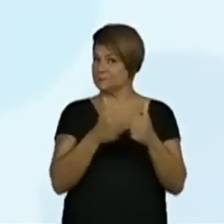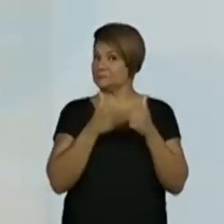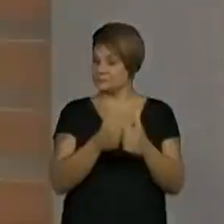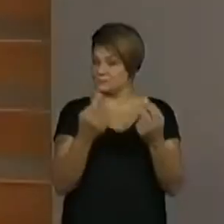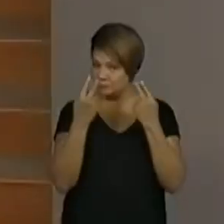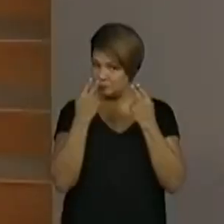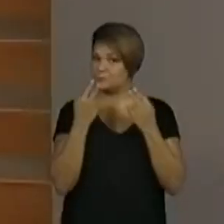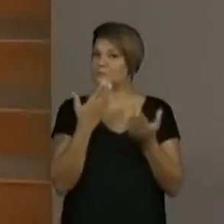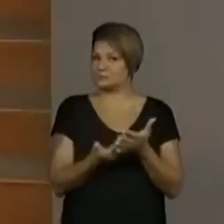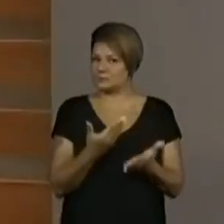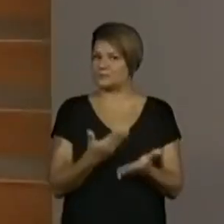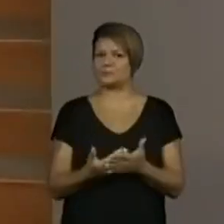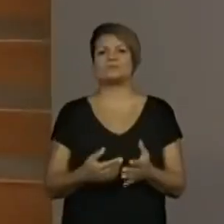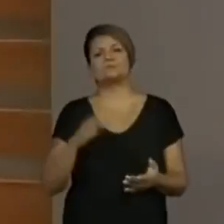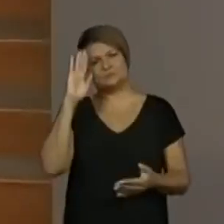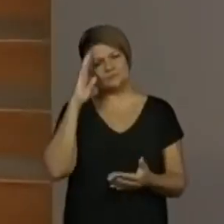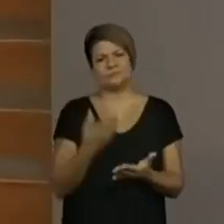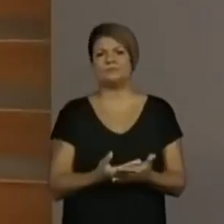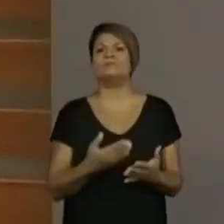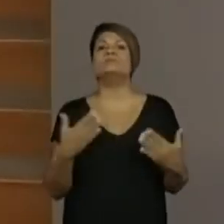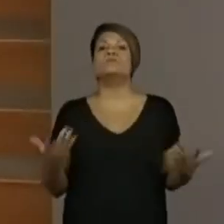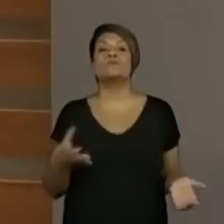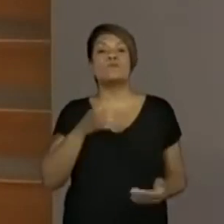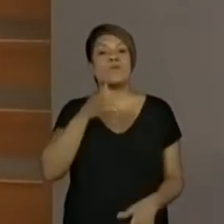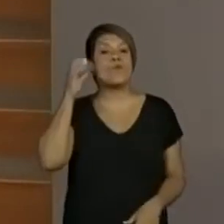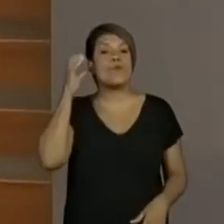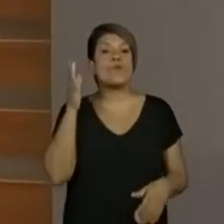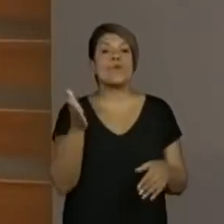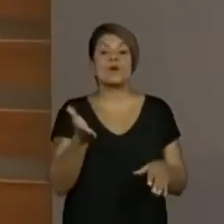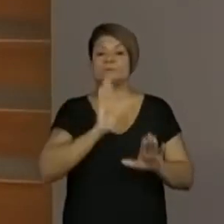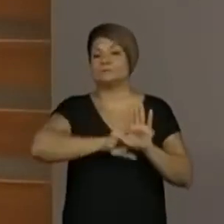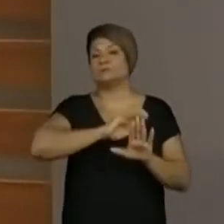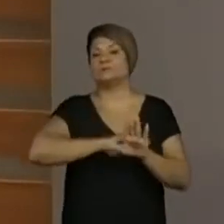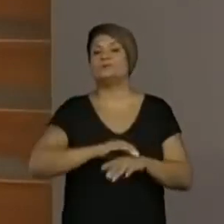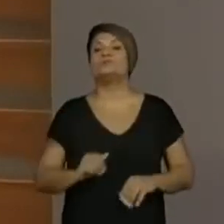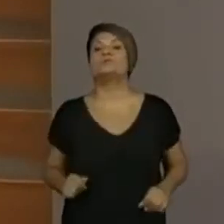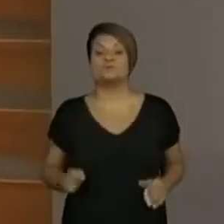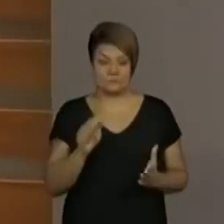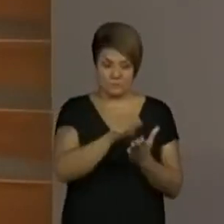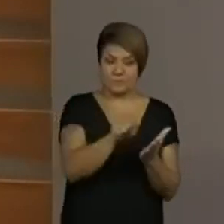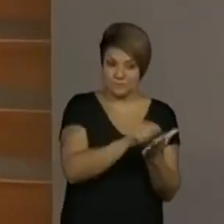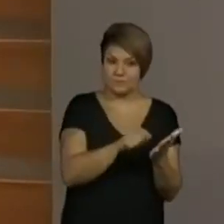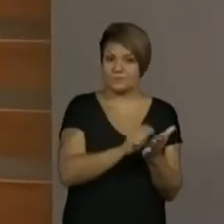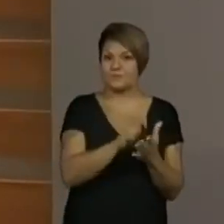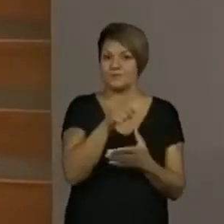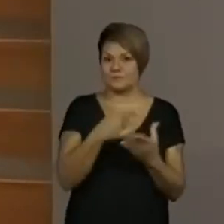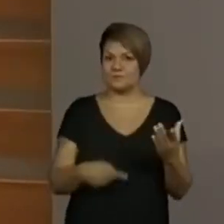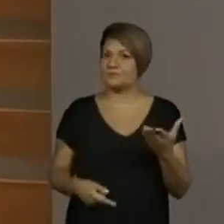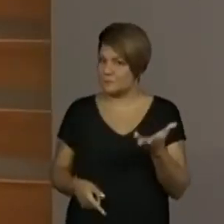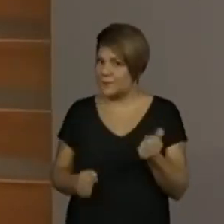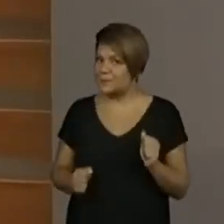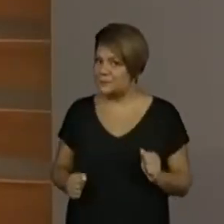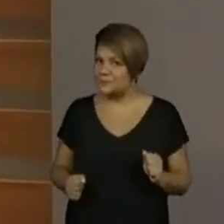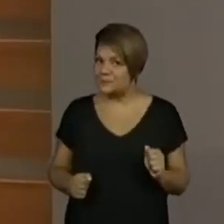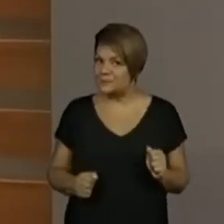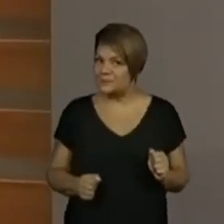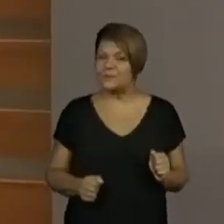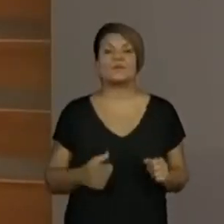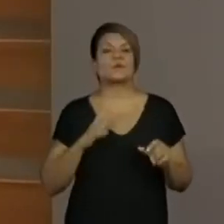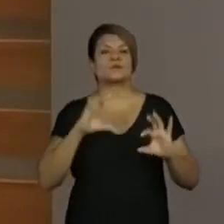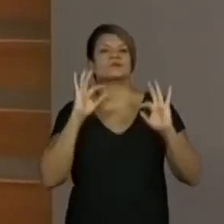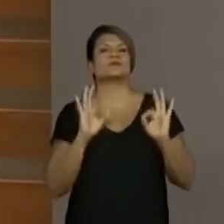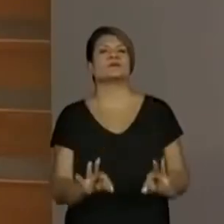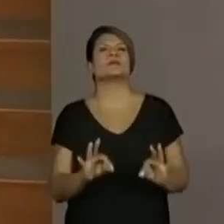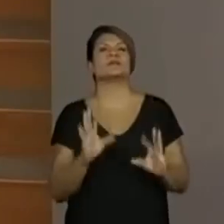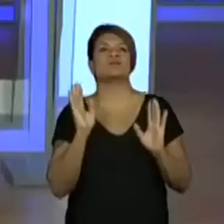eu acredito que já devem ter respondido qual que é a letra até escrevendo no caderno. Não é, professora? Sim, com certeza.